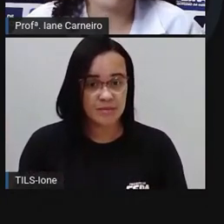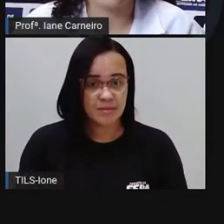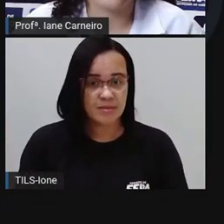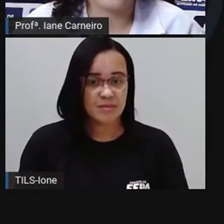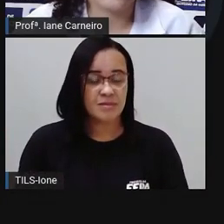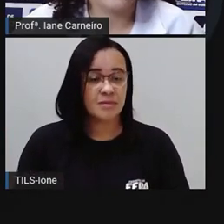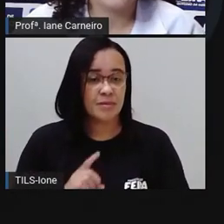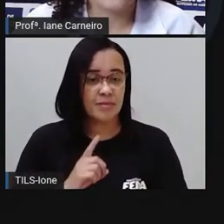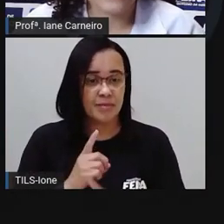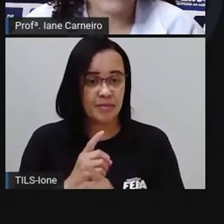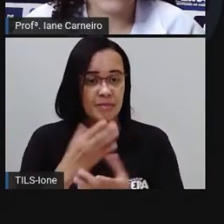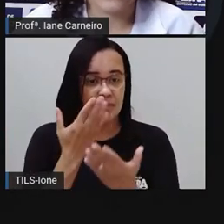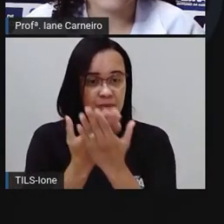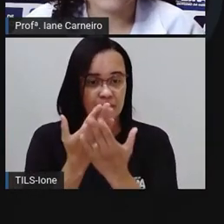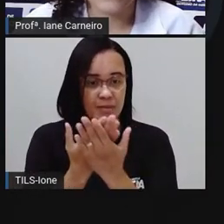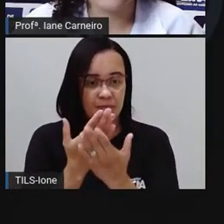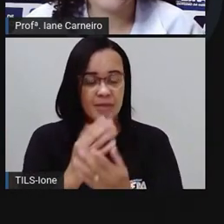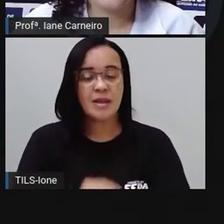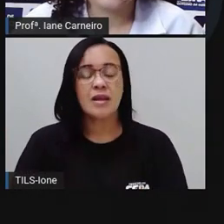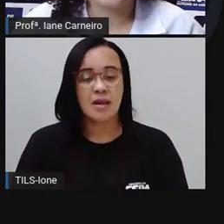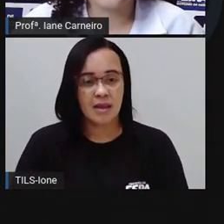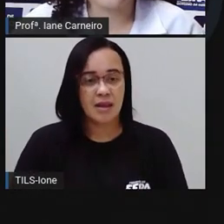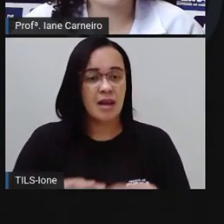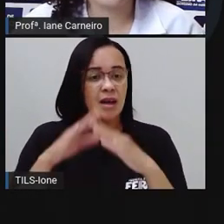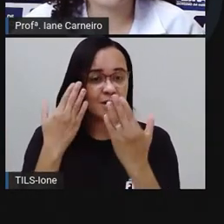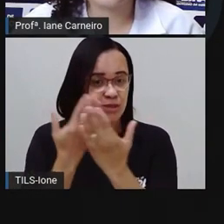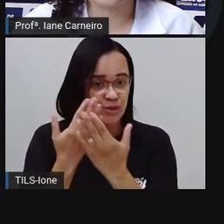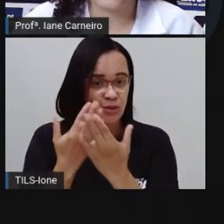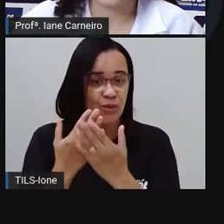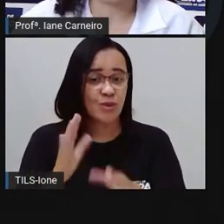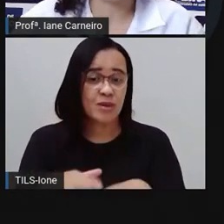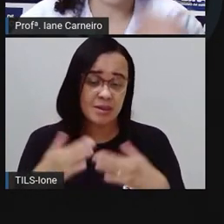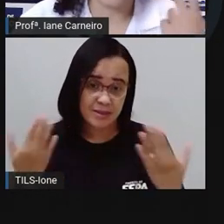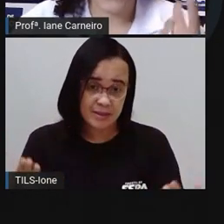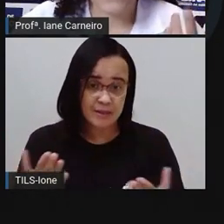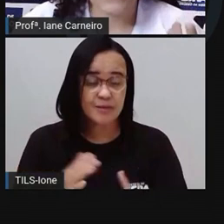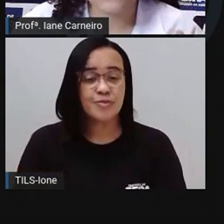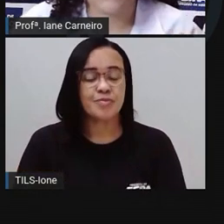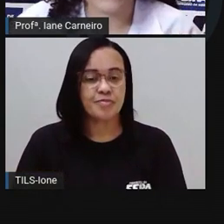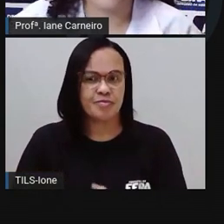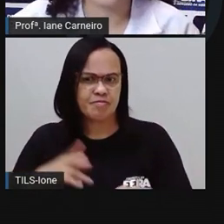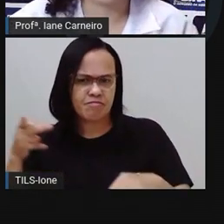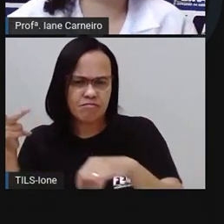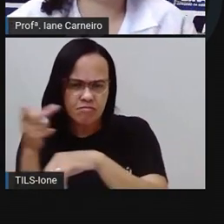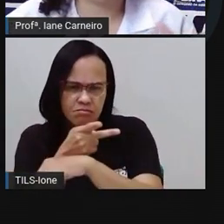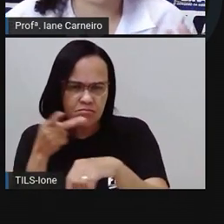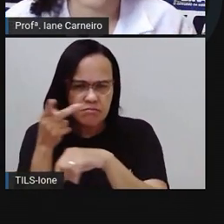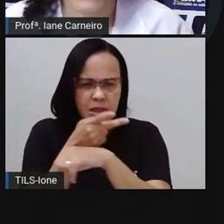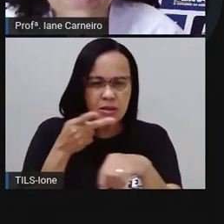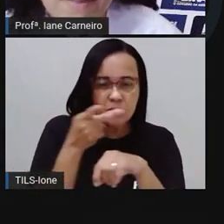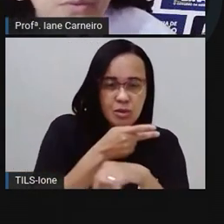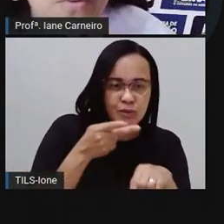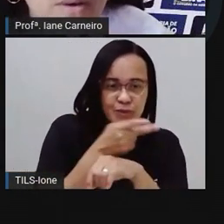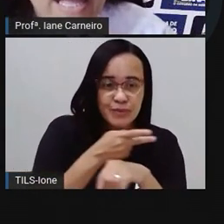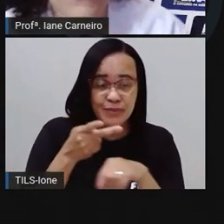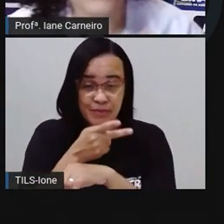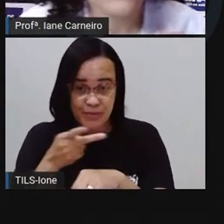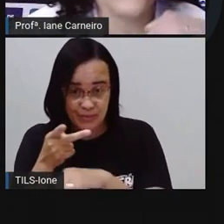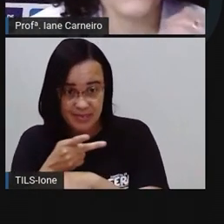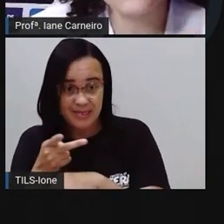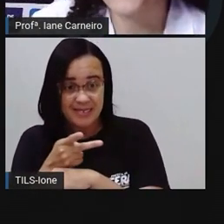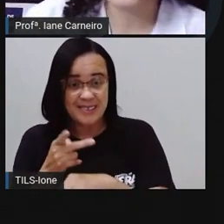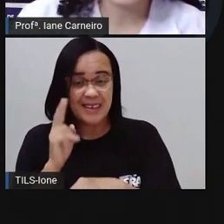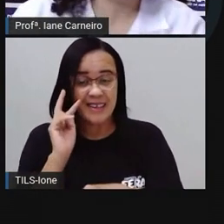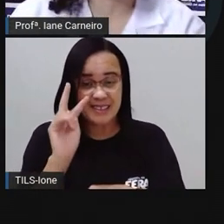Colégio Noide Cerqueira, tá certo? Então, quando vocês explorarem esse aplicativo, né? Esse programa do Google Air,